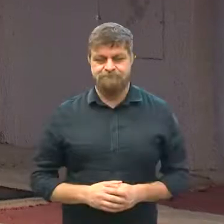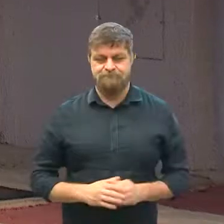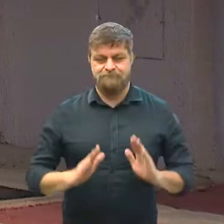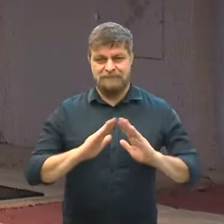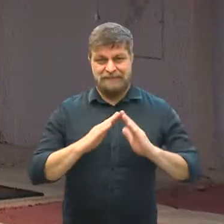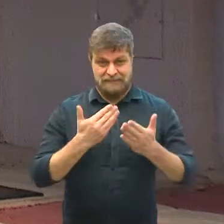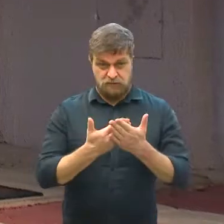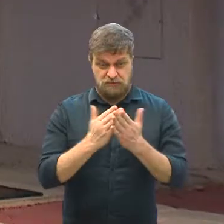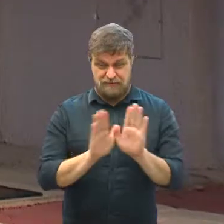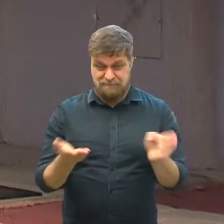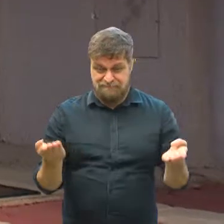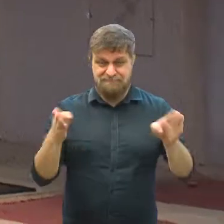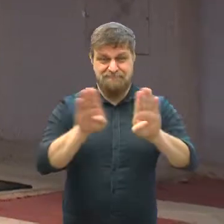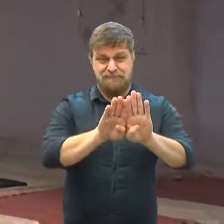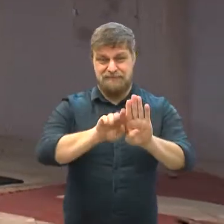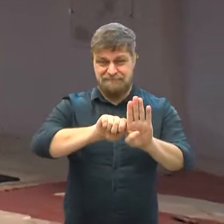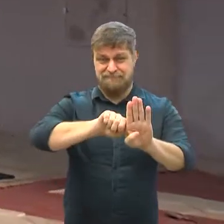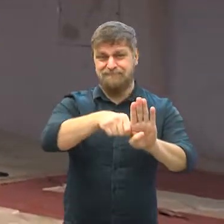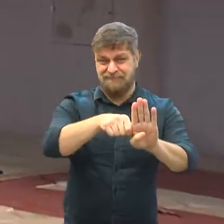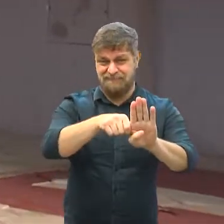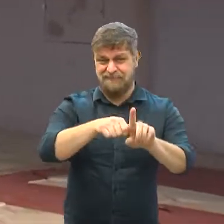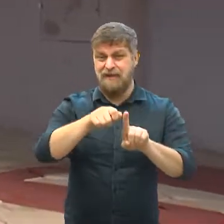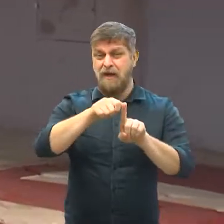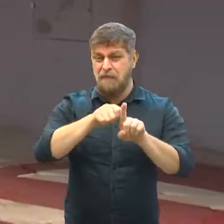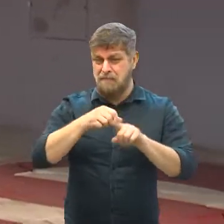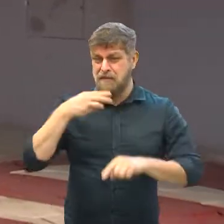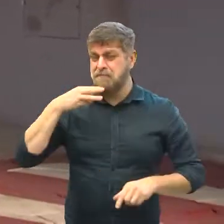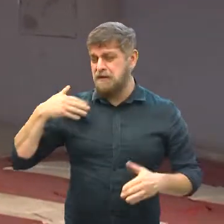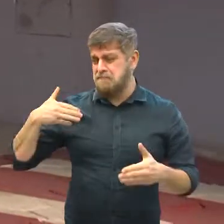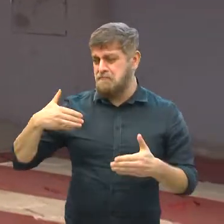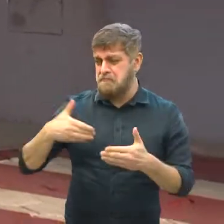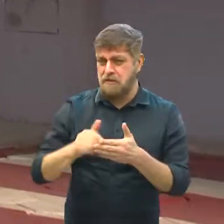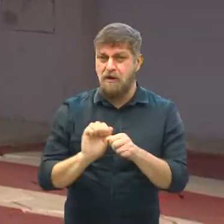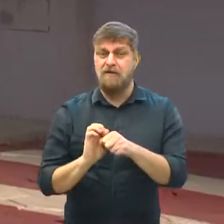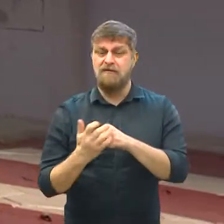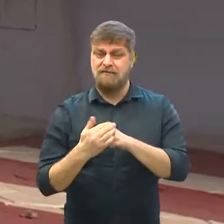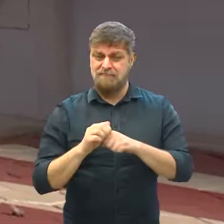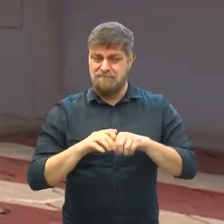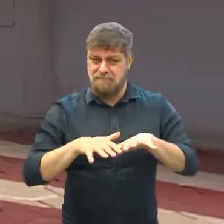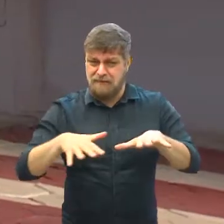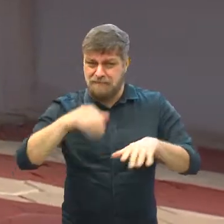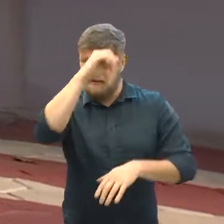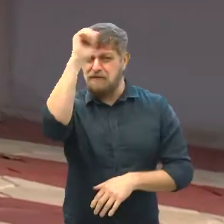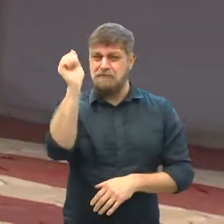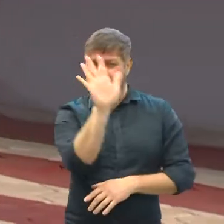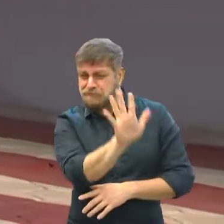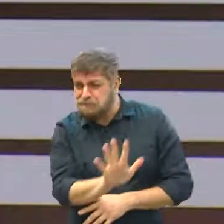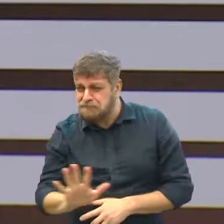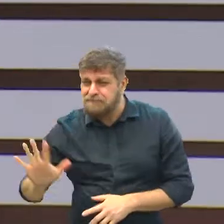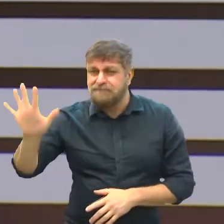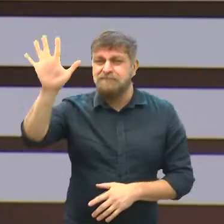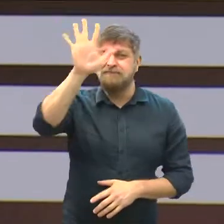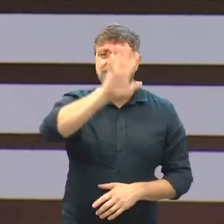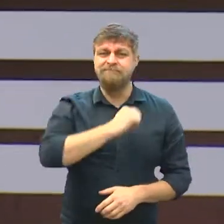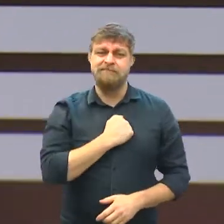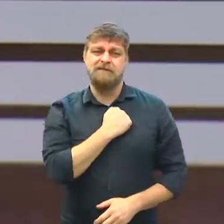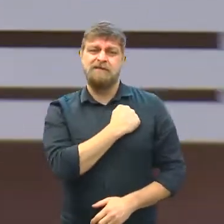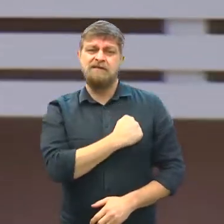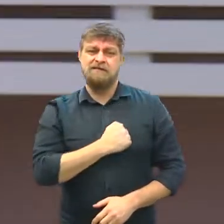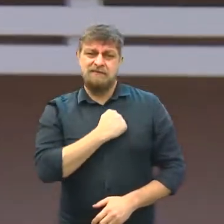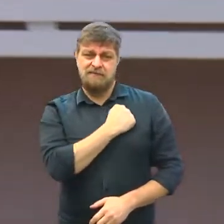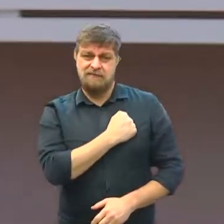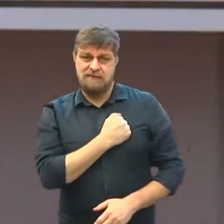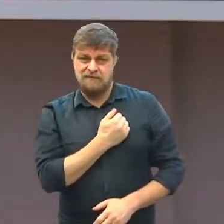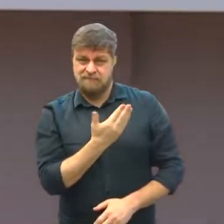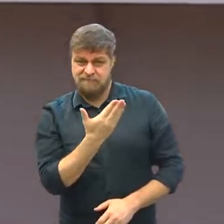Os portões das escolas estão fechados desde março, quando a pandemia chegou ao Brasil. A saudade está